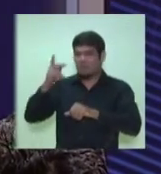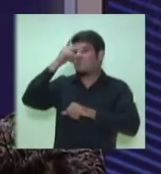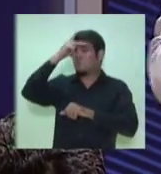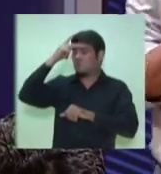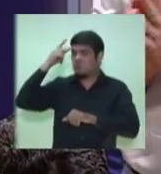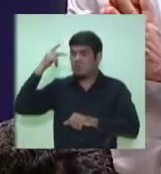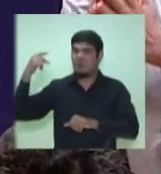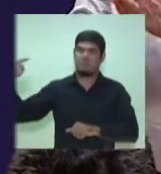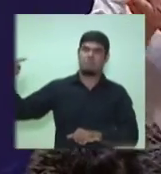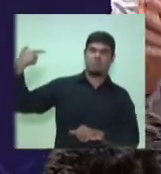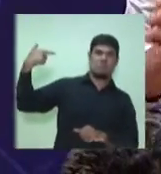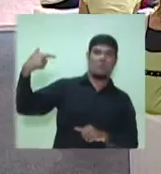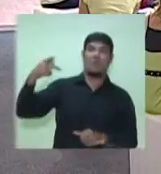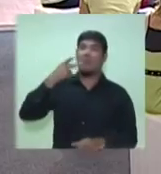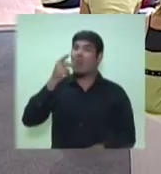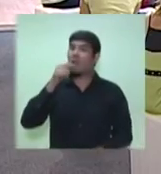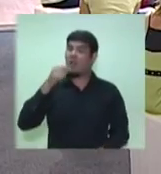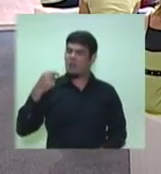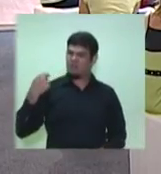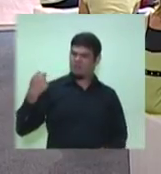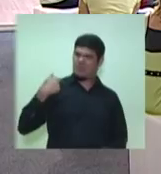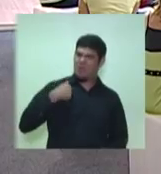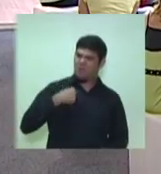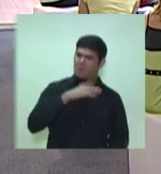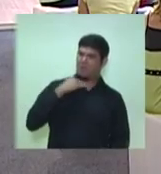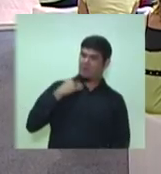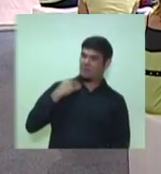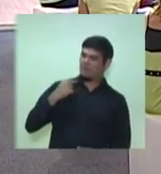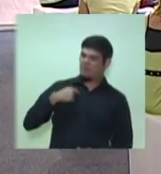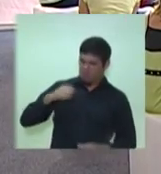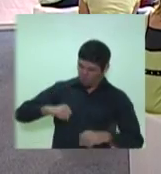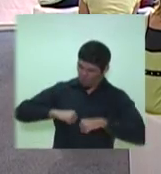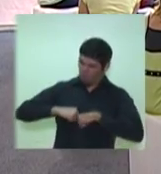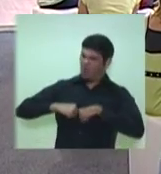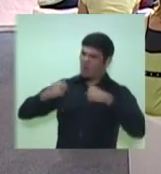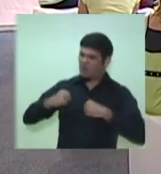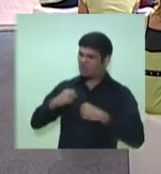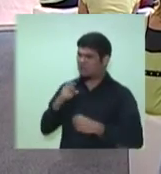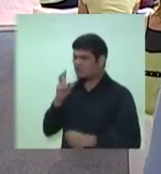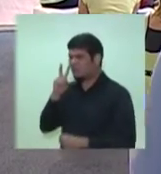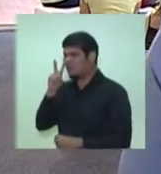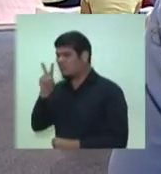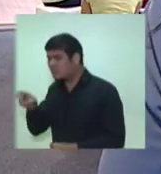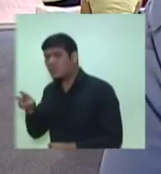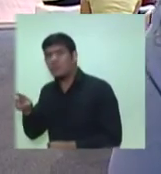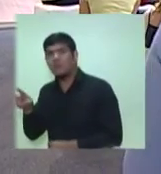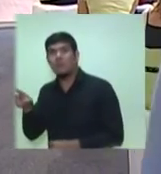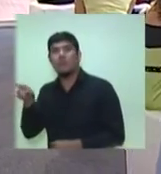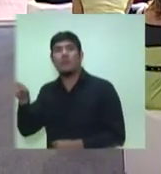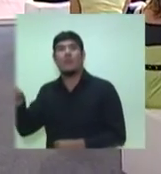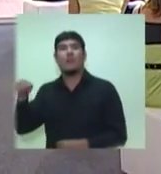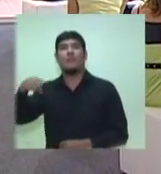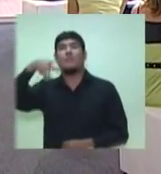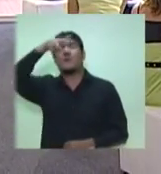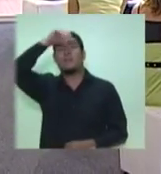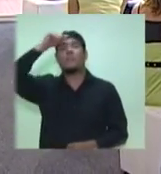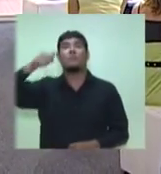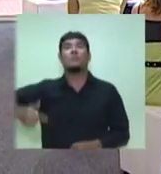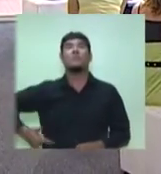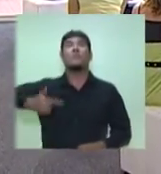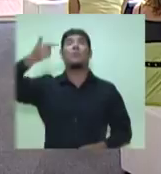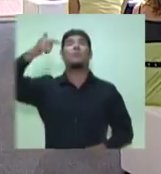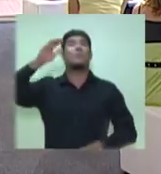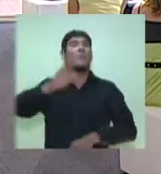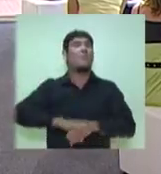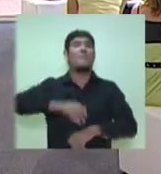A gente não faz política sem coragem, sem muita decisão. E eu fiz isso garantindo a Manaus o segundo maior parque